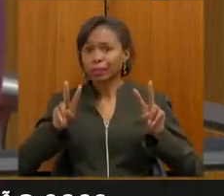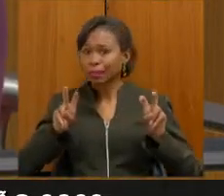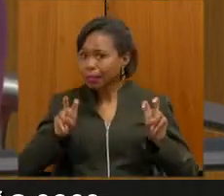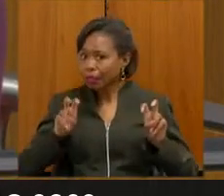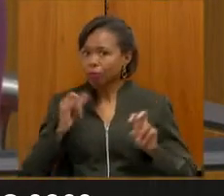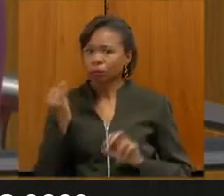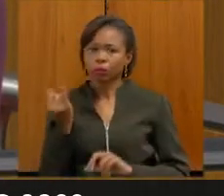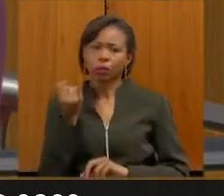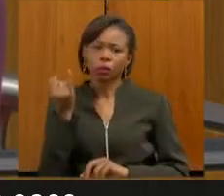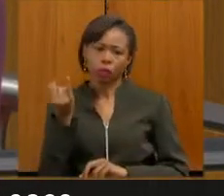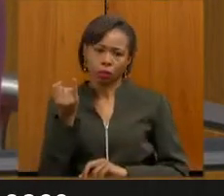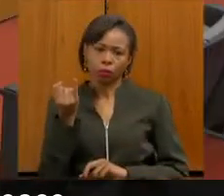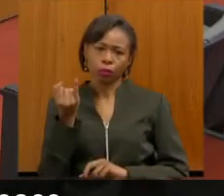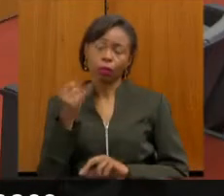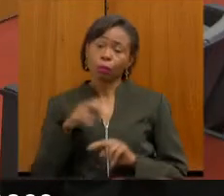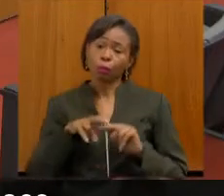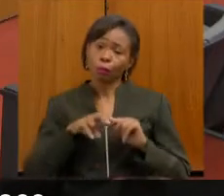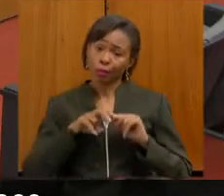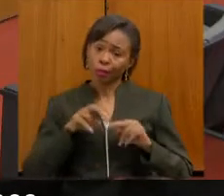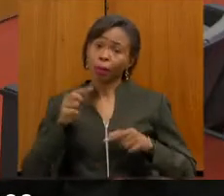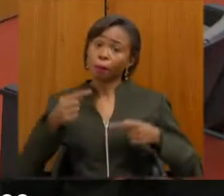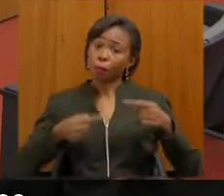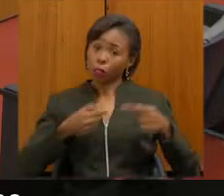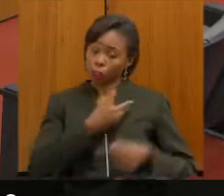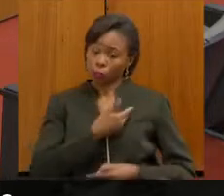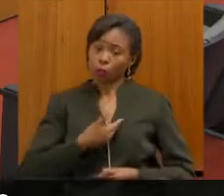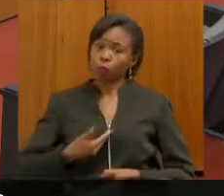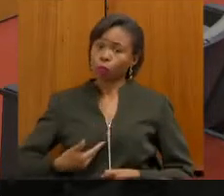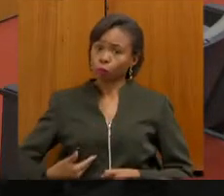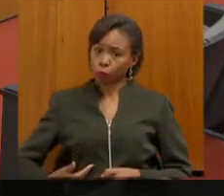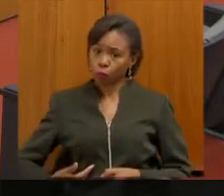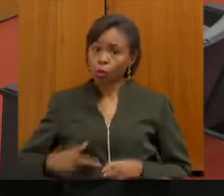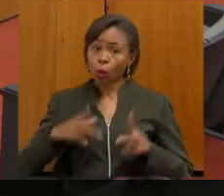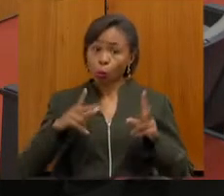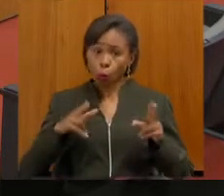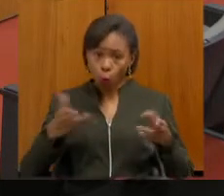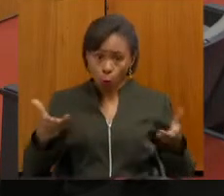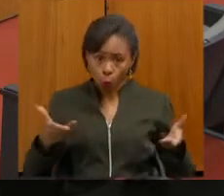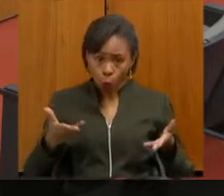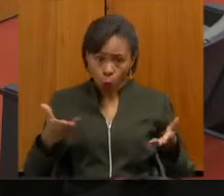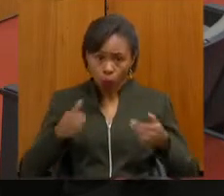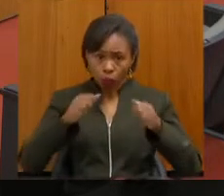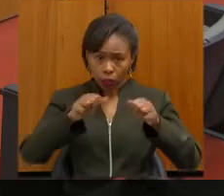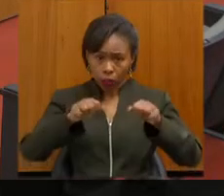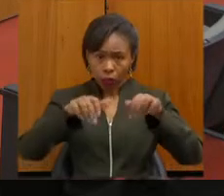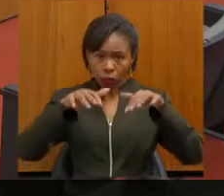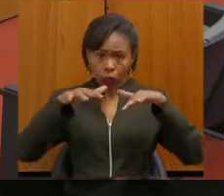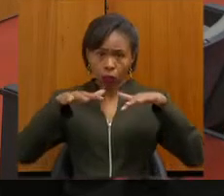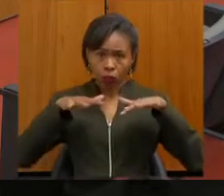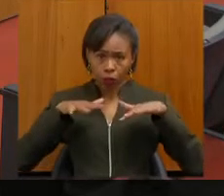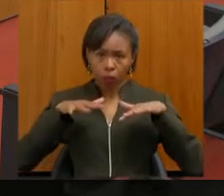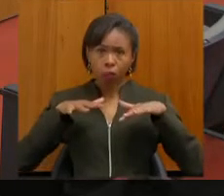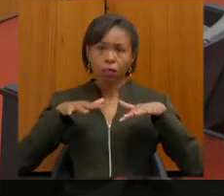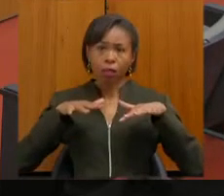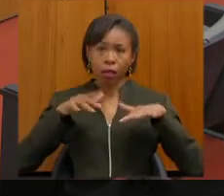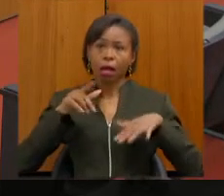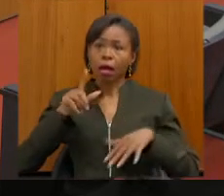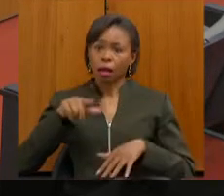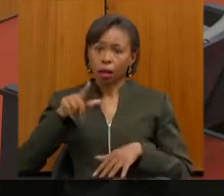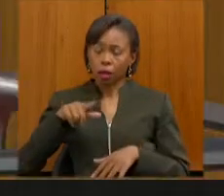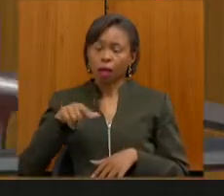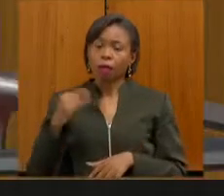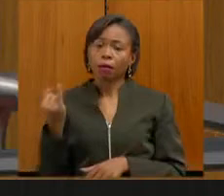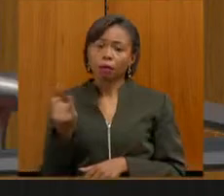Acho que é através de políticas públicas como esta, com esta ação hoje nesta audiência que a gente tende a